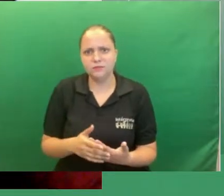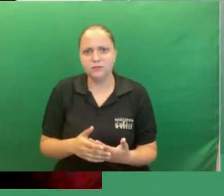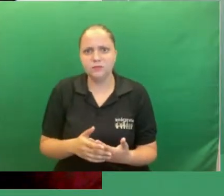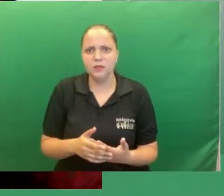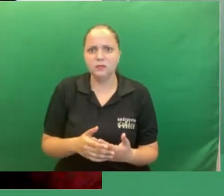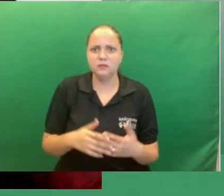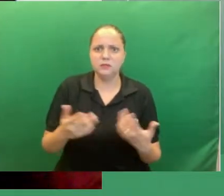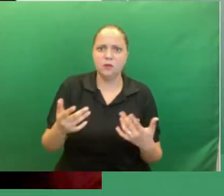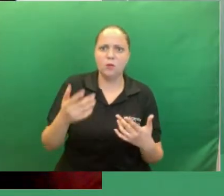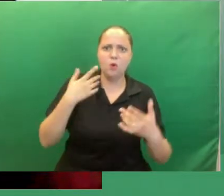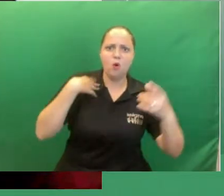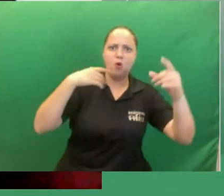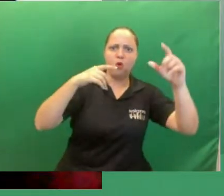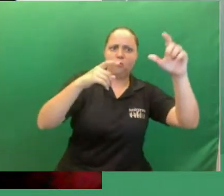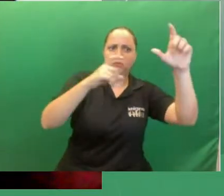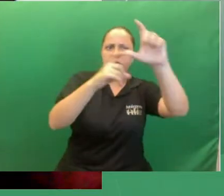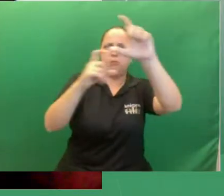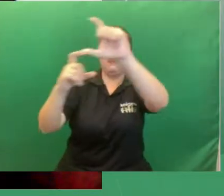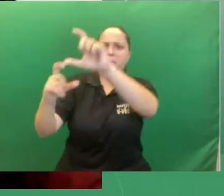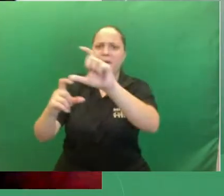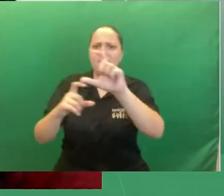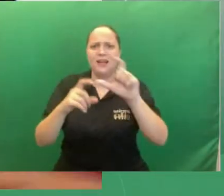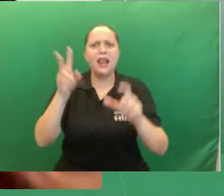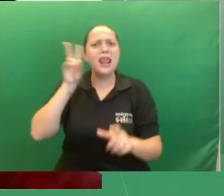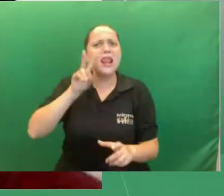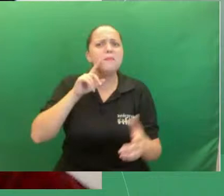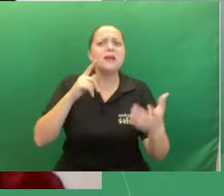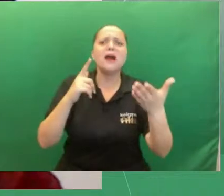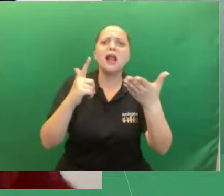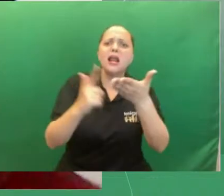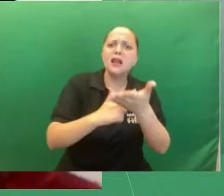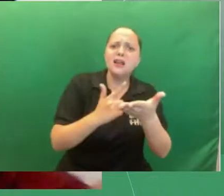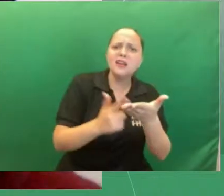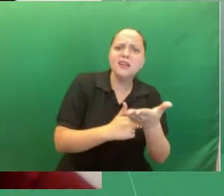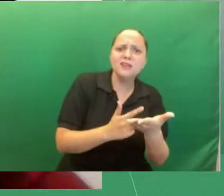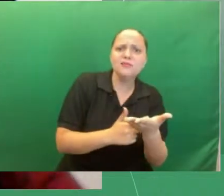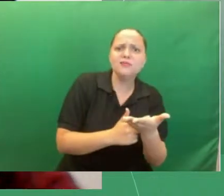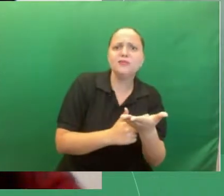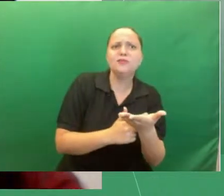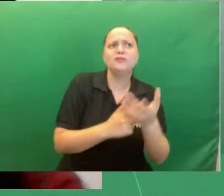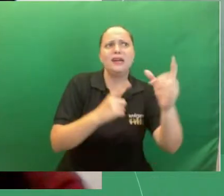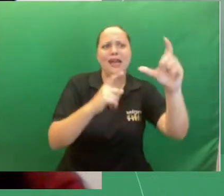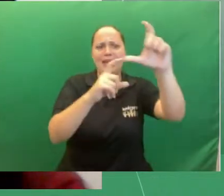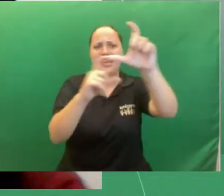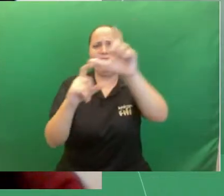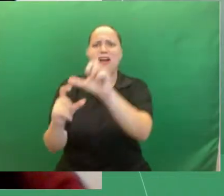em quadrinho quais seriam as principais diferenças entre esses dois gêneros